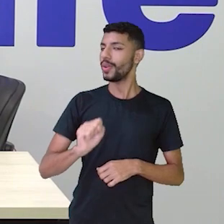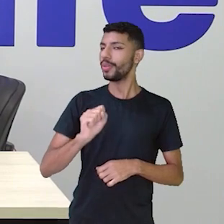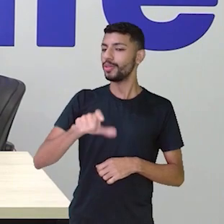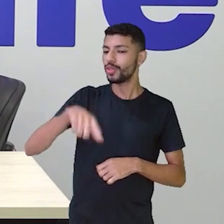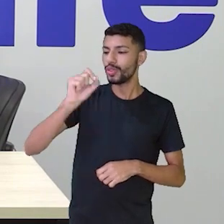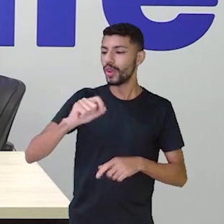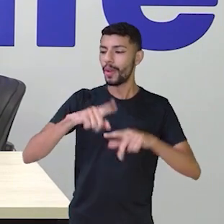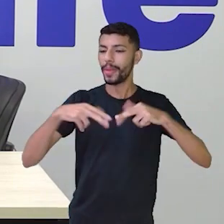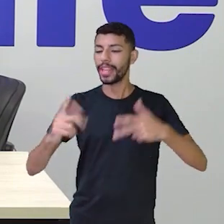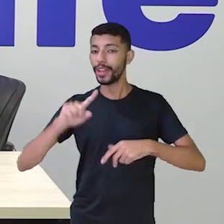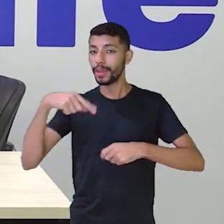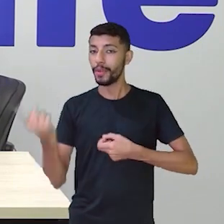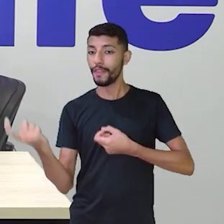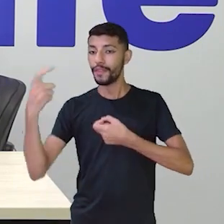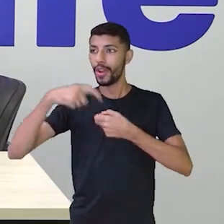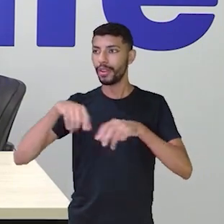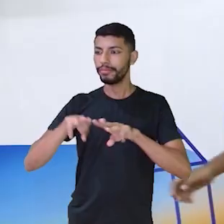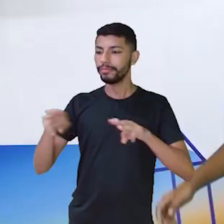esse problema.